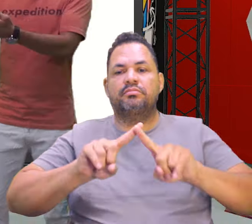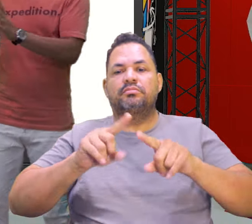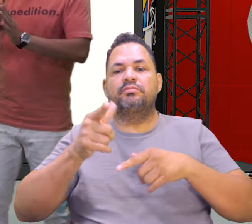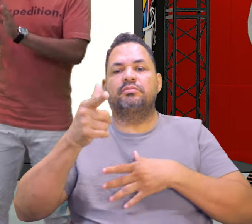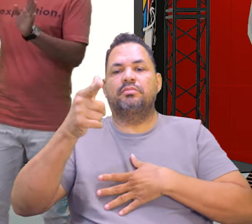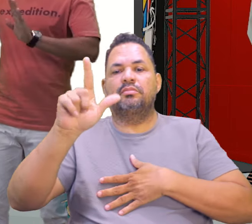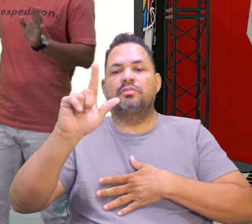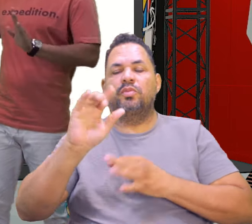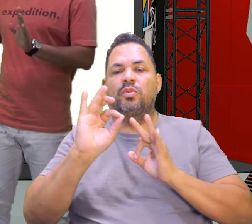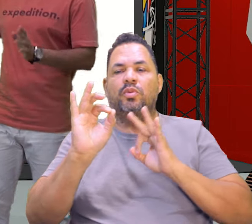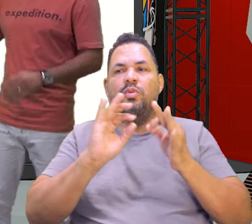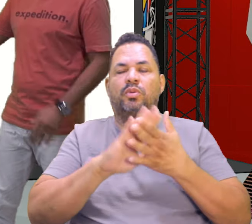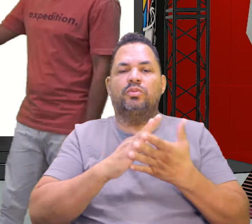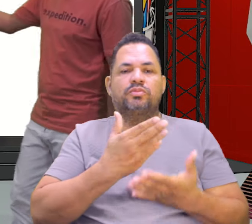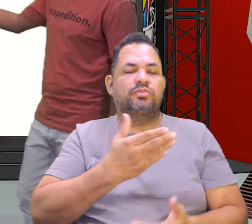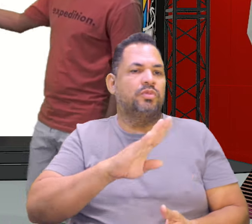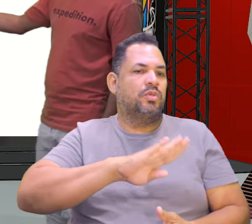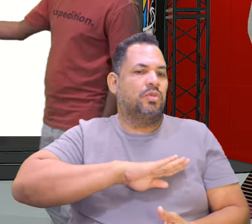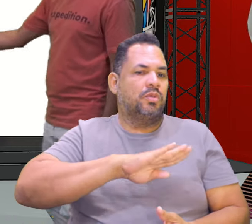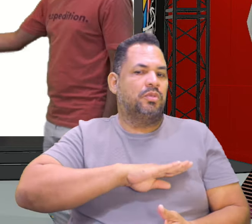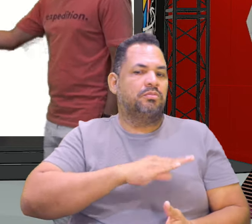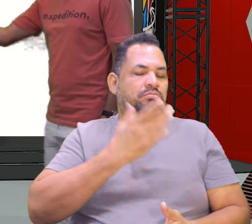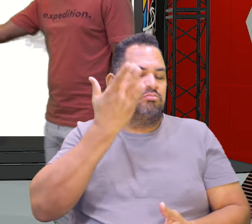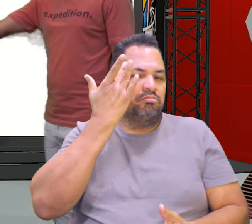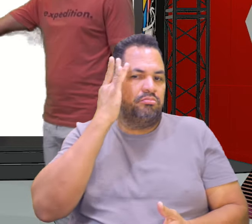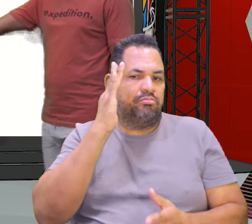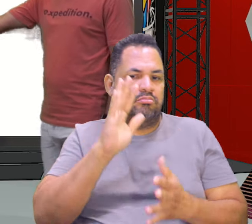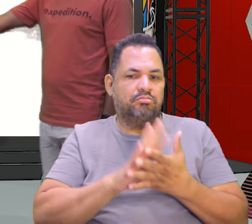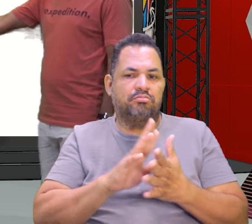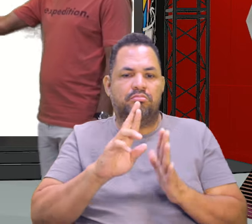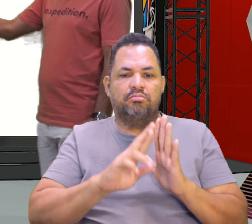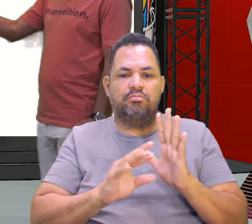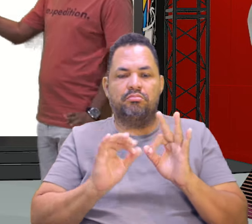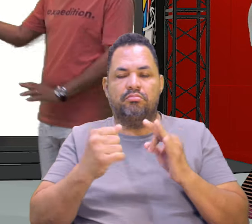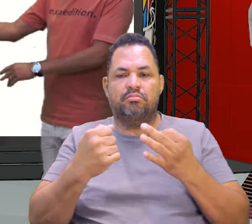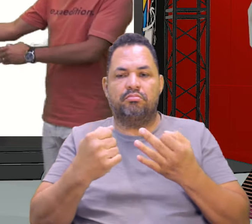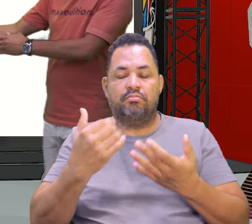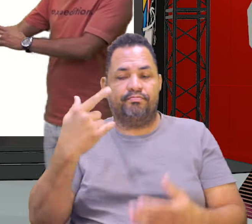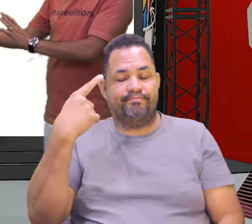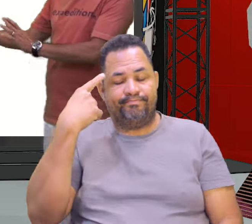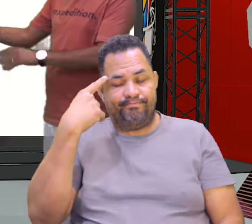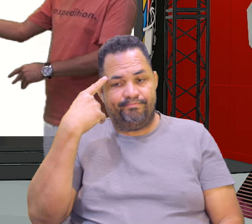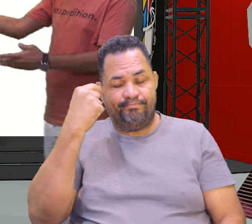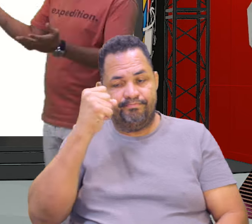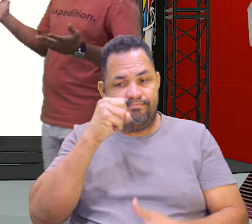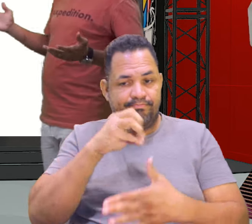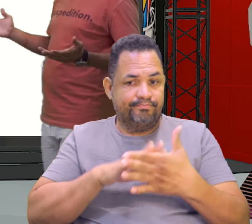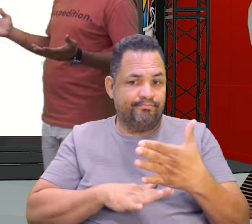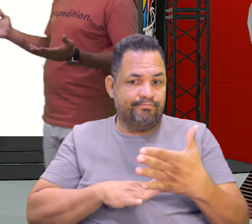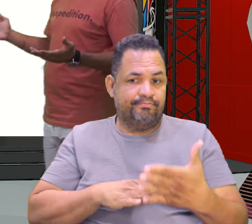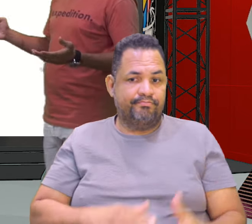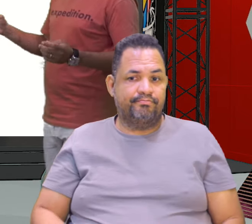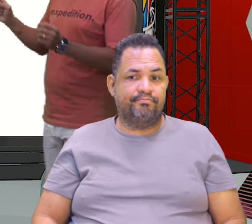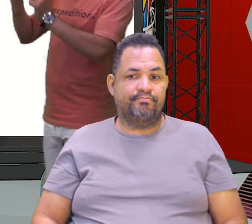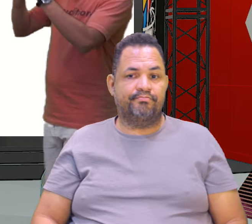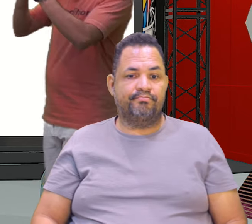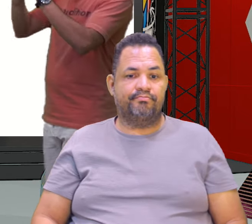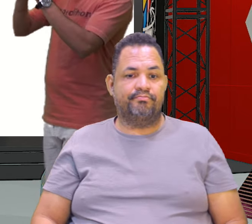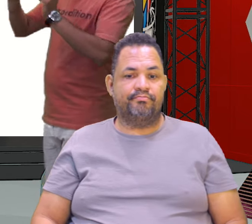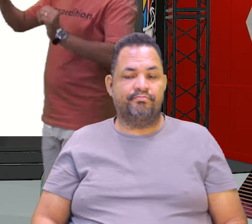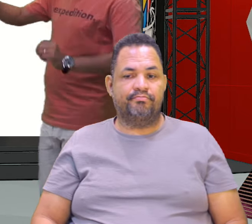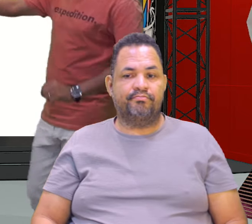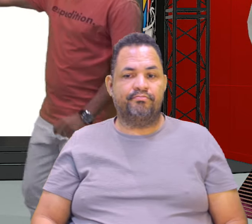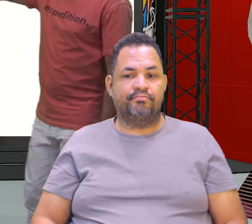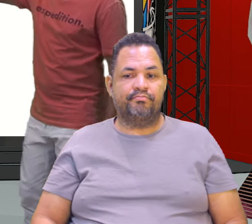um outro colega que não sabe regra nenhuma, ó, aqui eu penso aqui, nessa questão aqui, um baricentro, mesma